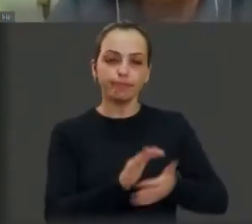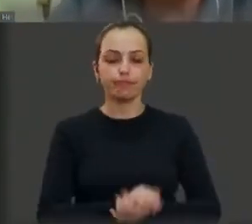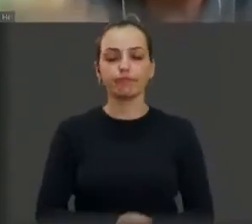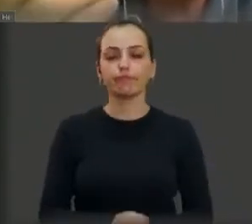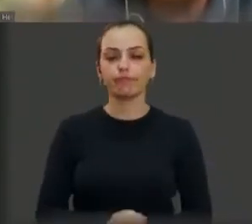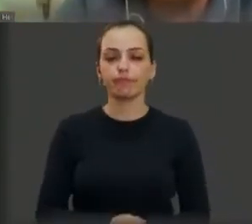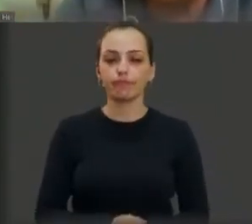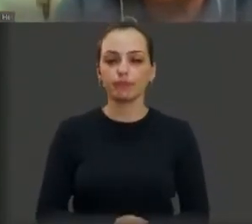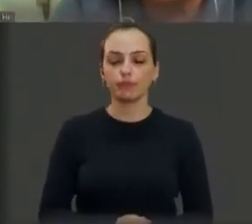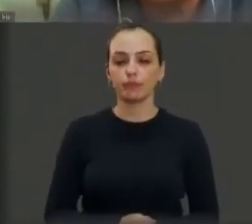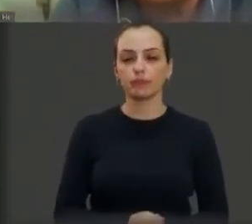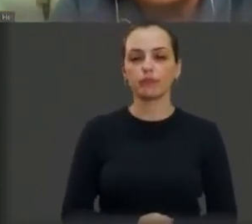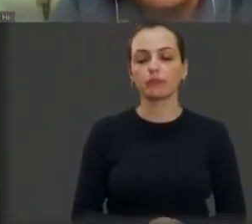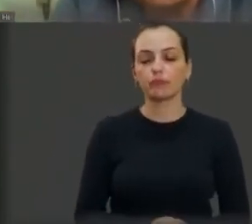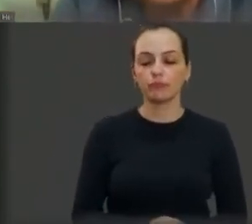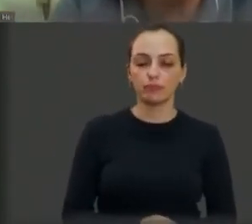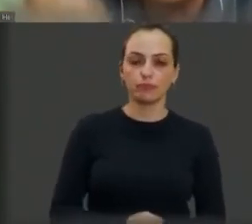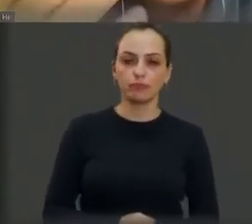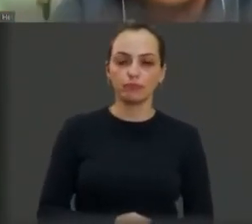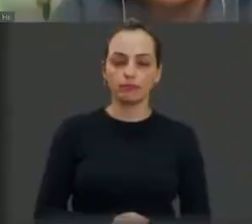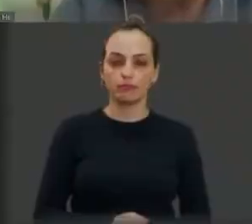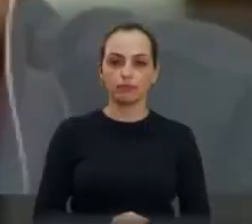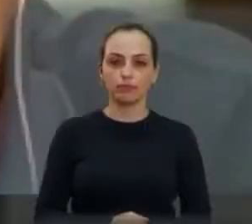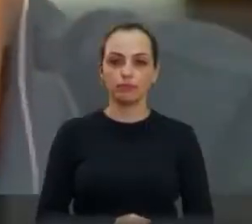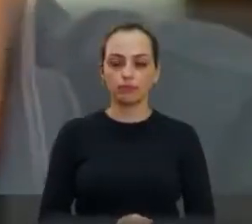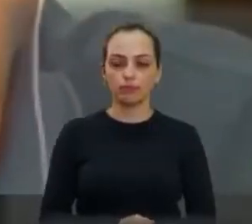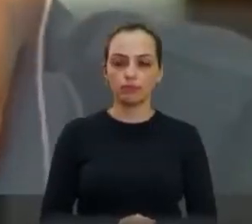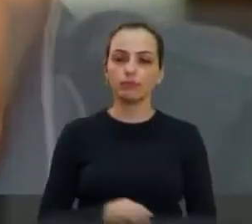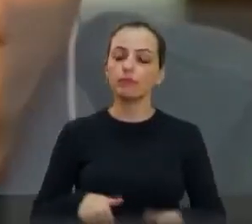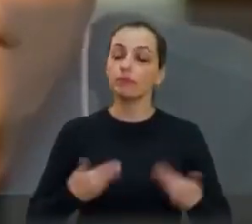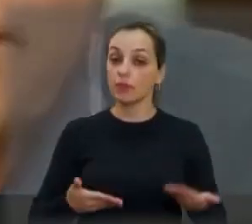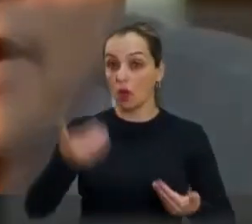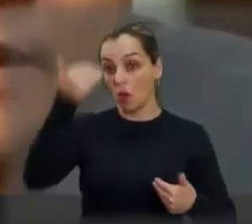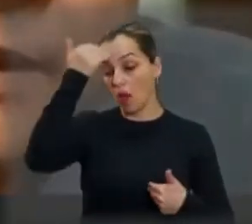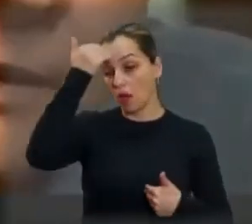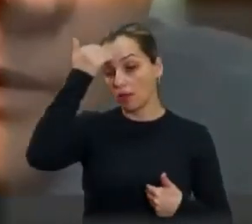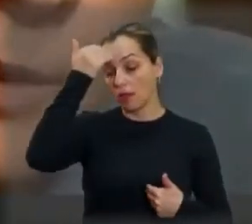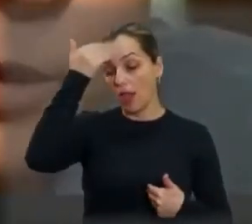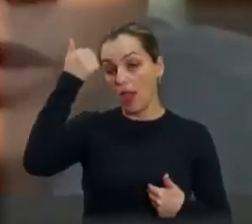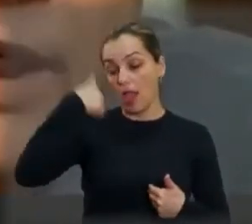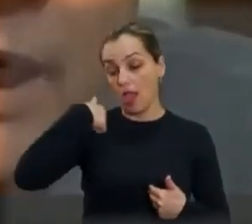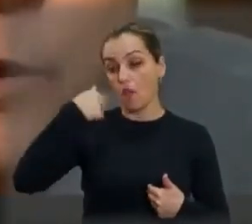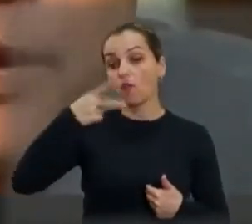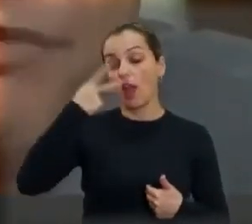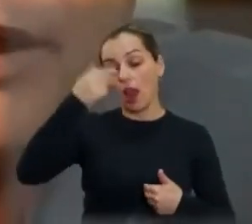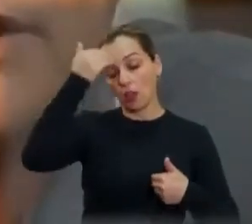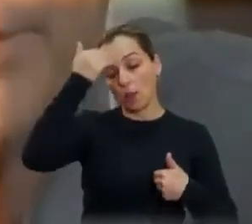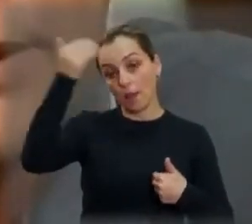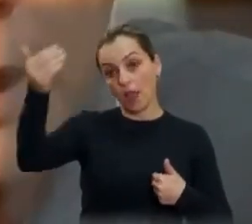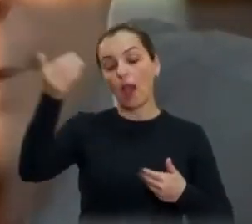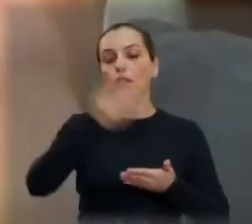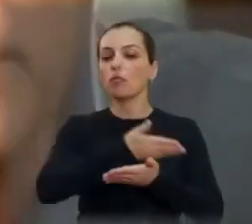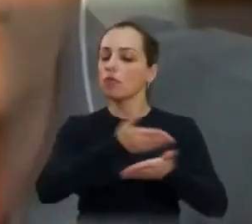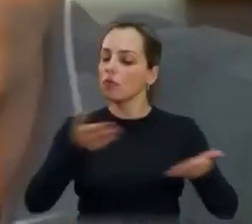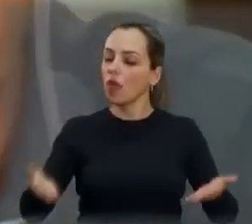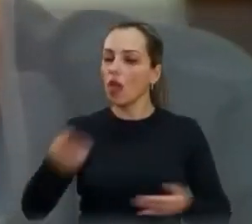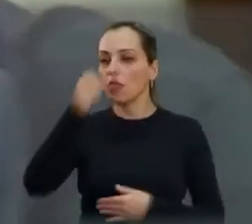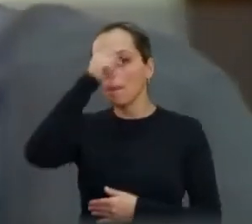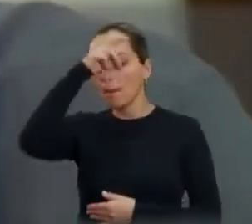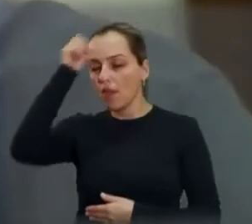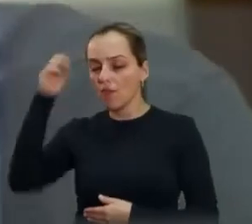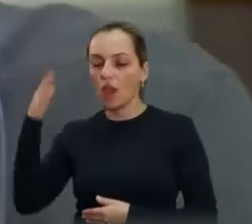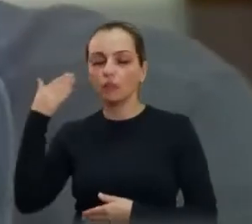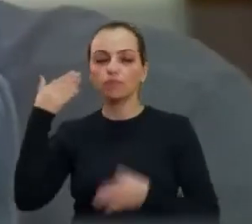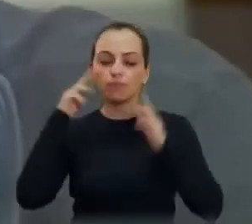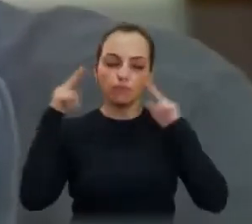Então, eu agradeço a frisar aqui, meu muito obrigado ao prefeito por estar vendo com bons